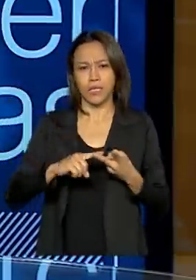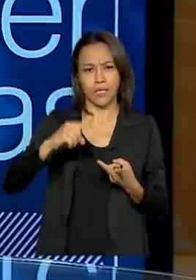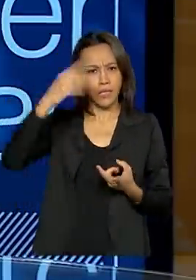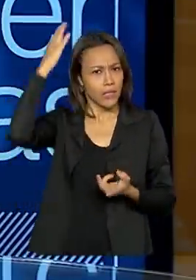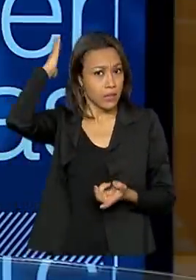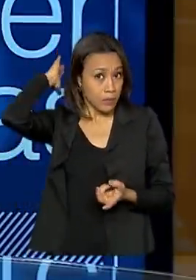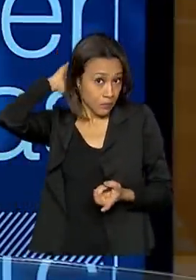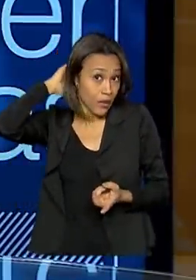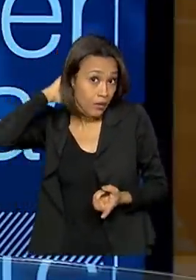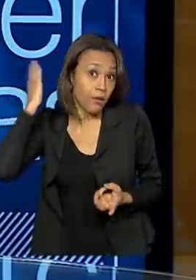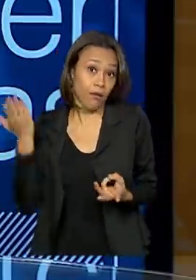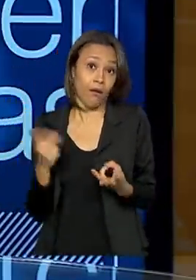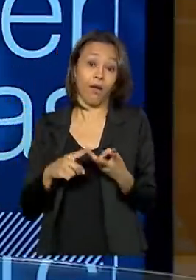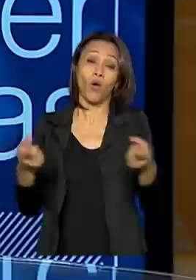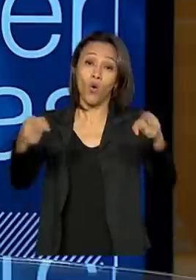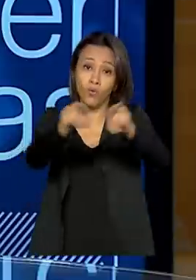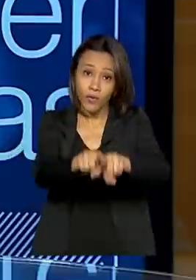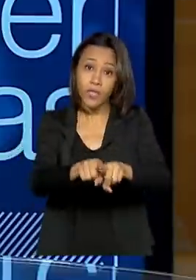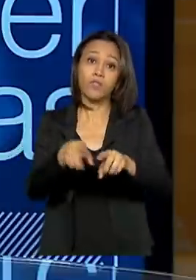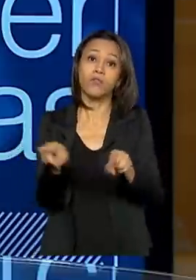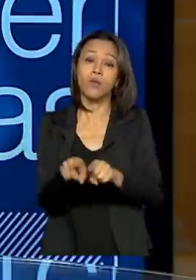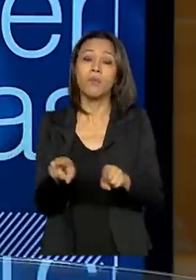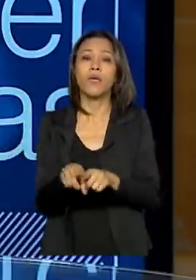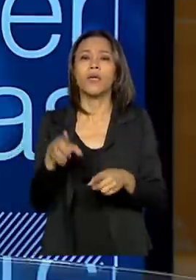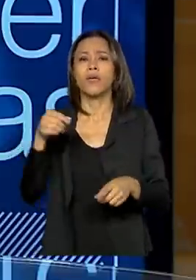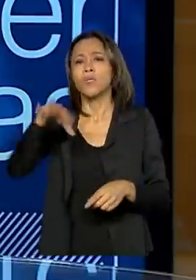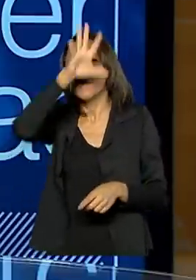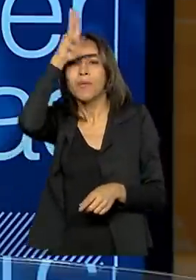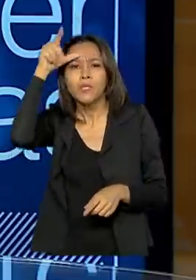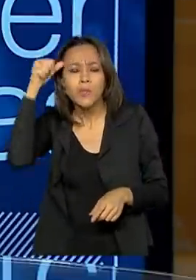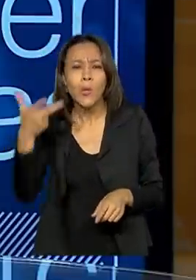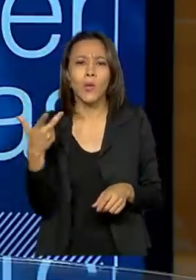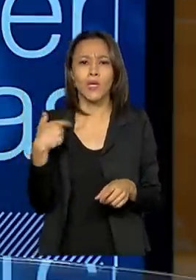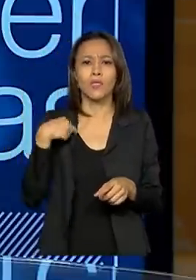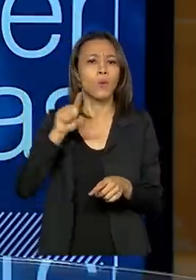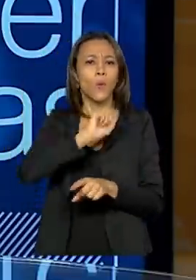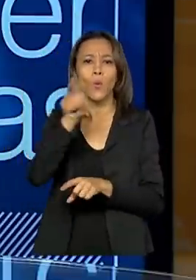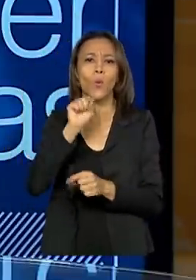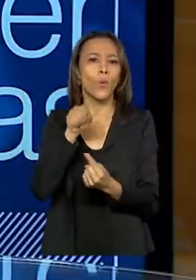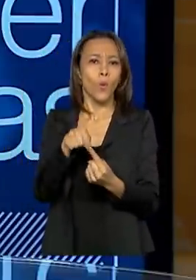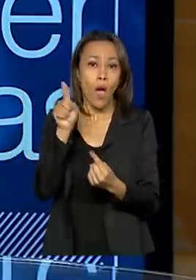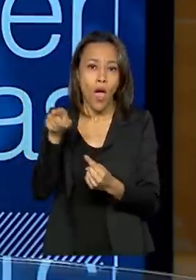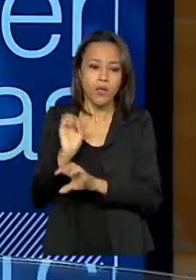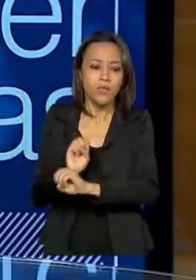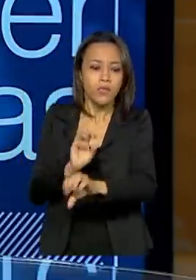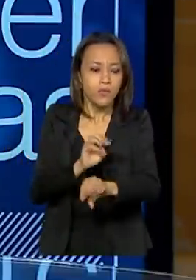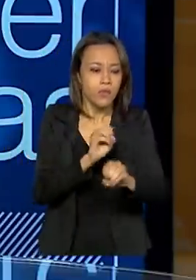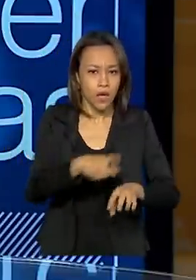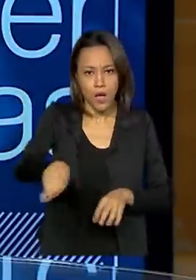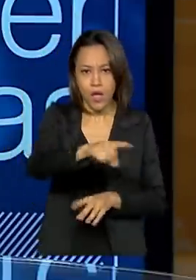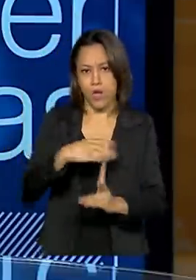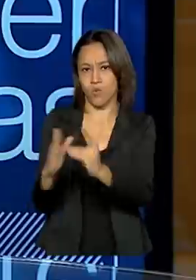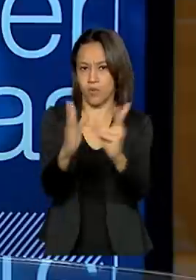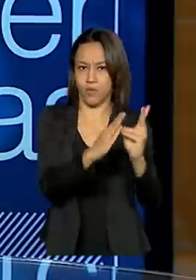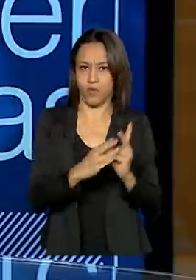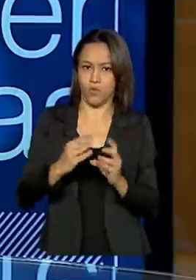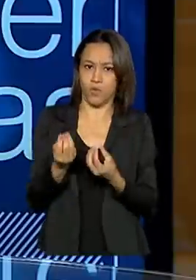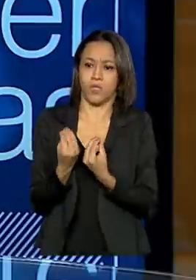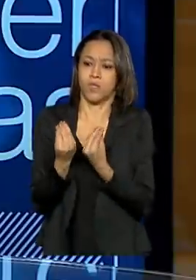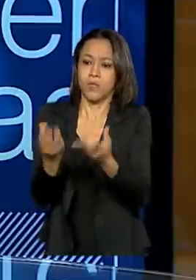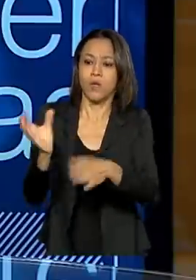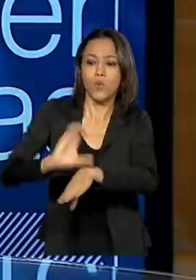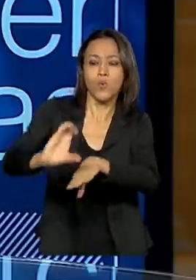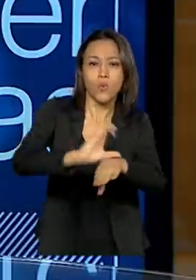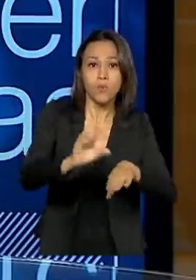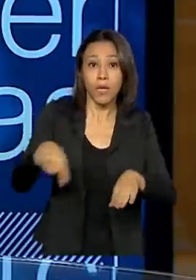Universidade Estadual de Mato Grosso, do Amazonas, para dar cursos profissionalizantes para que eles sejam inseridos no